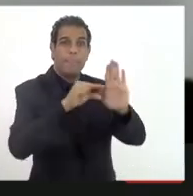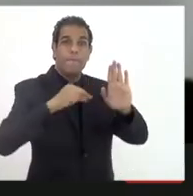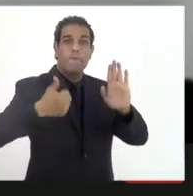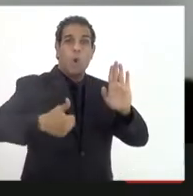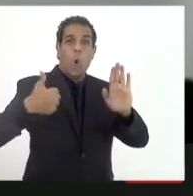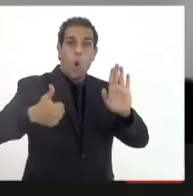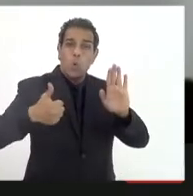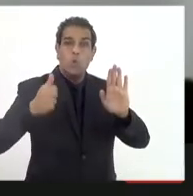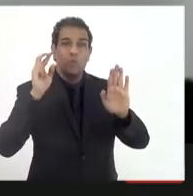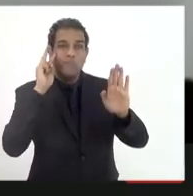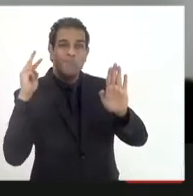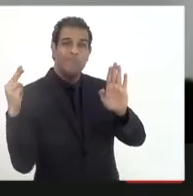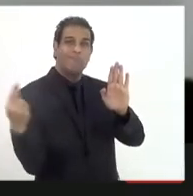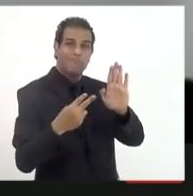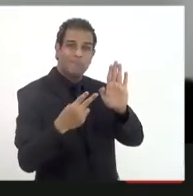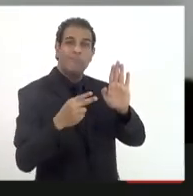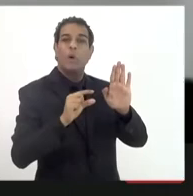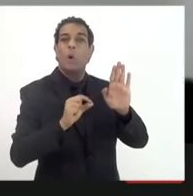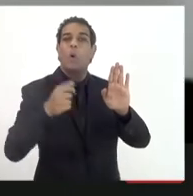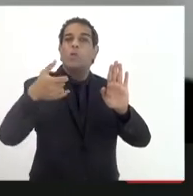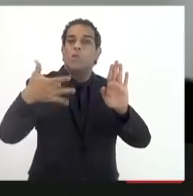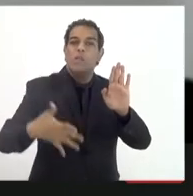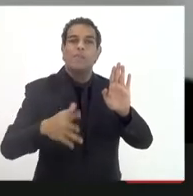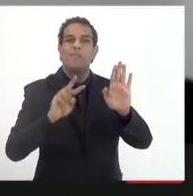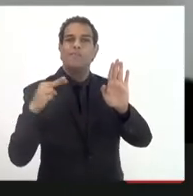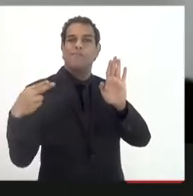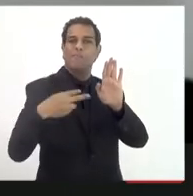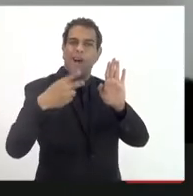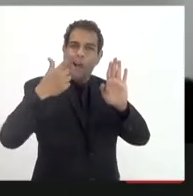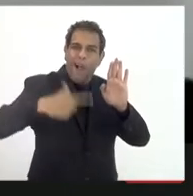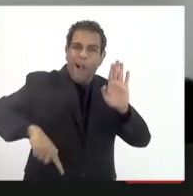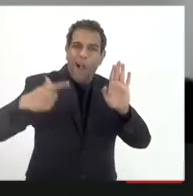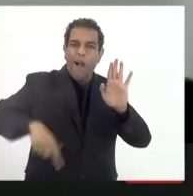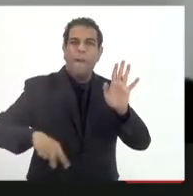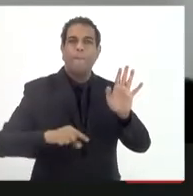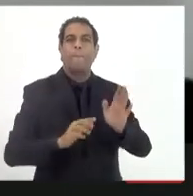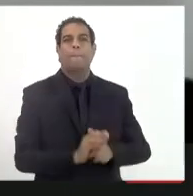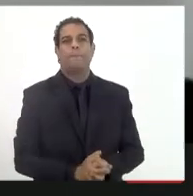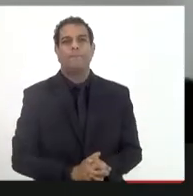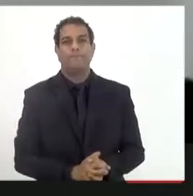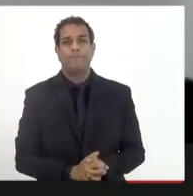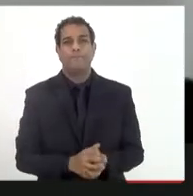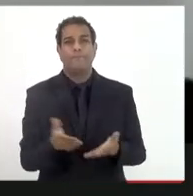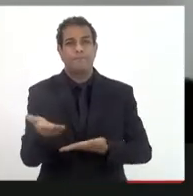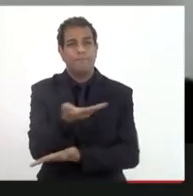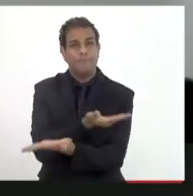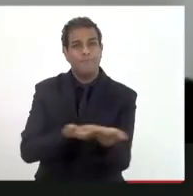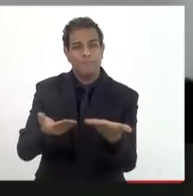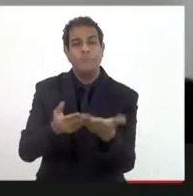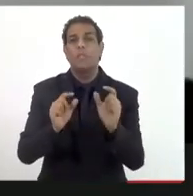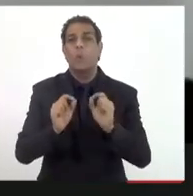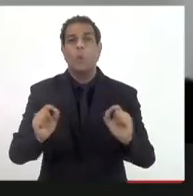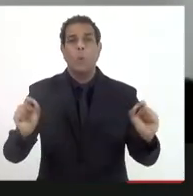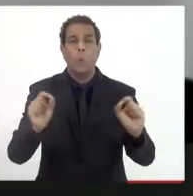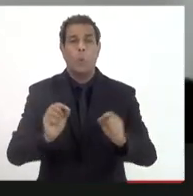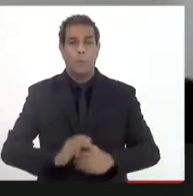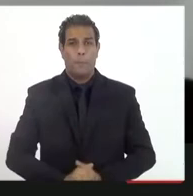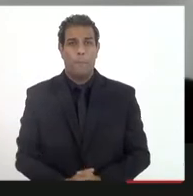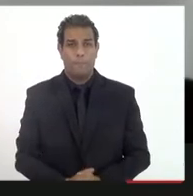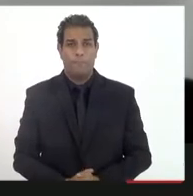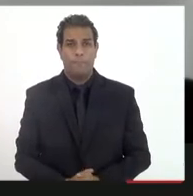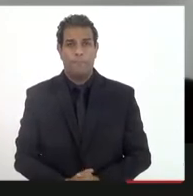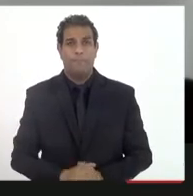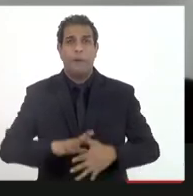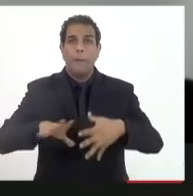2º, sobre aquela questão da transferência para o exercício seguinte, a